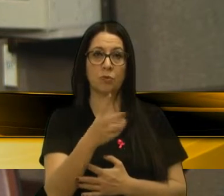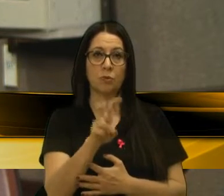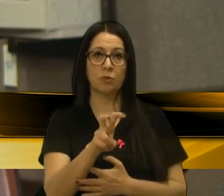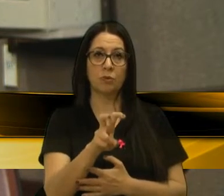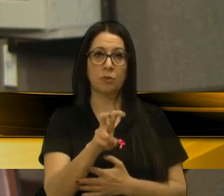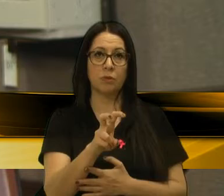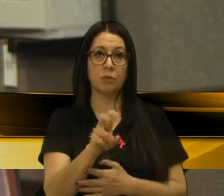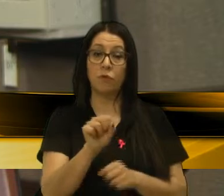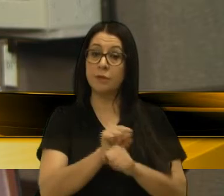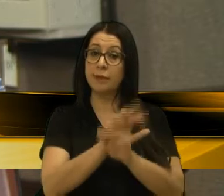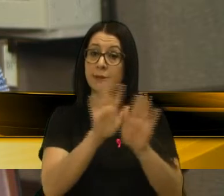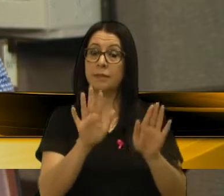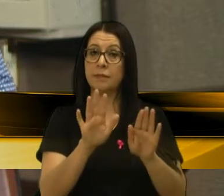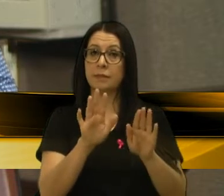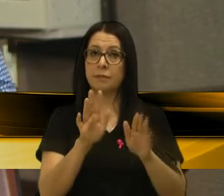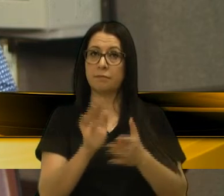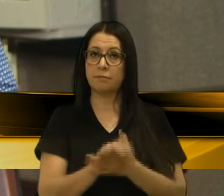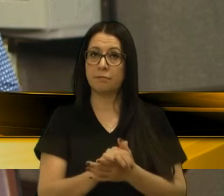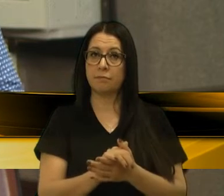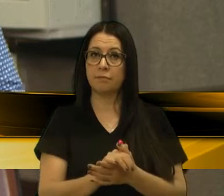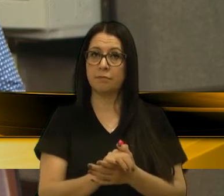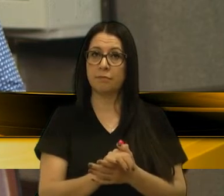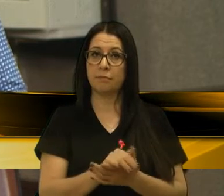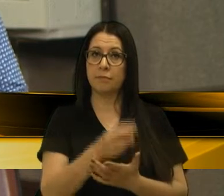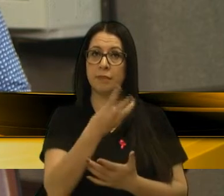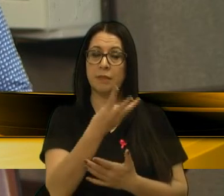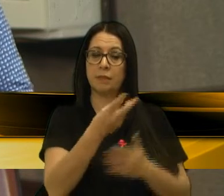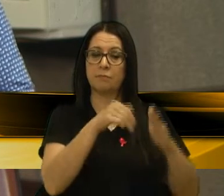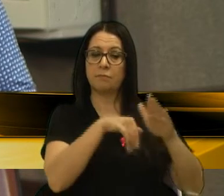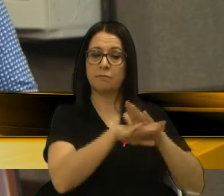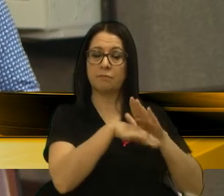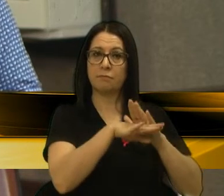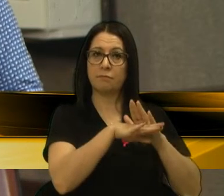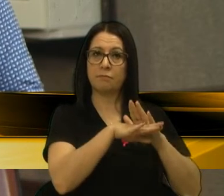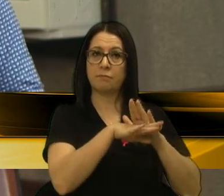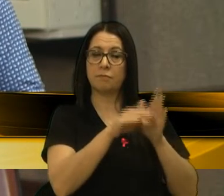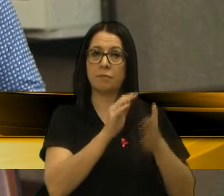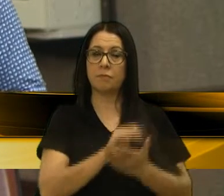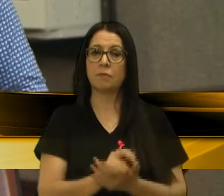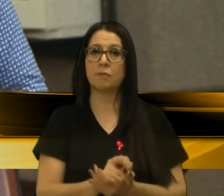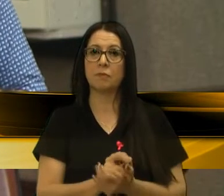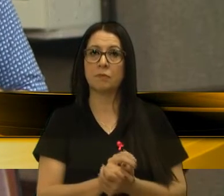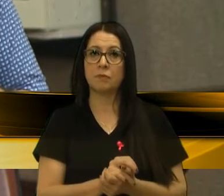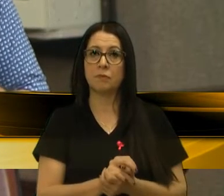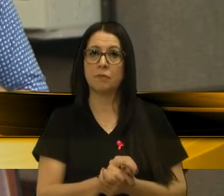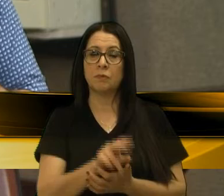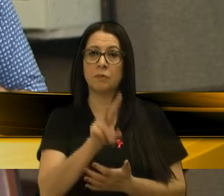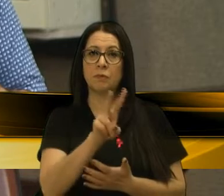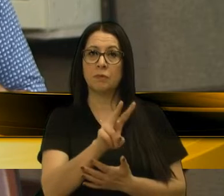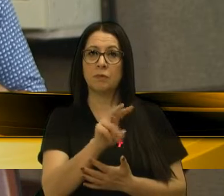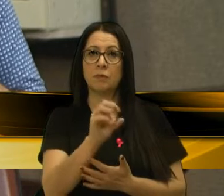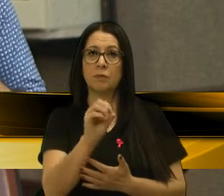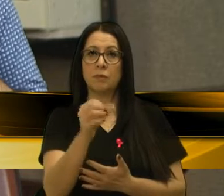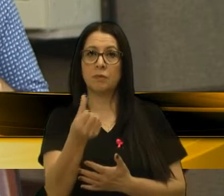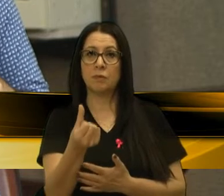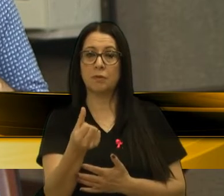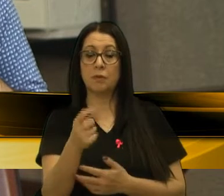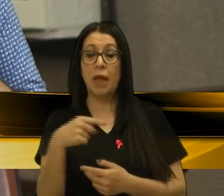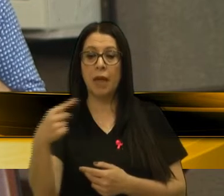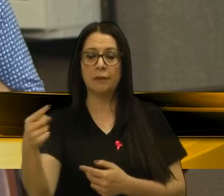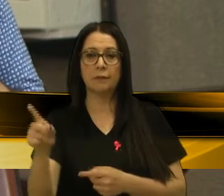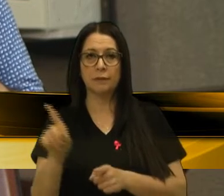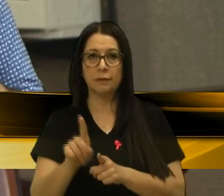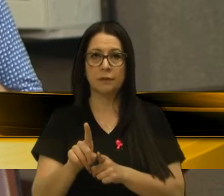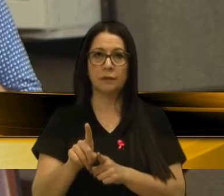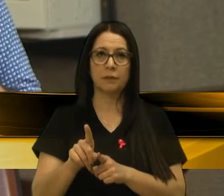foram esclarecidas. Três arquivadas. E 206 ainda estão